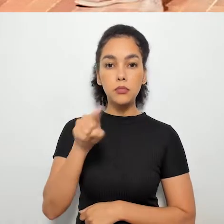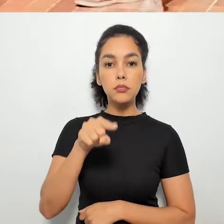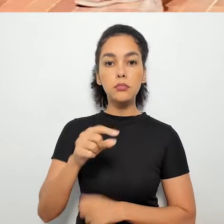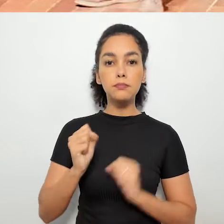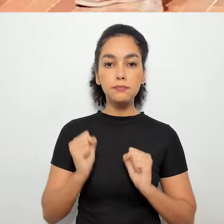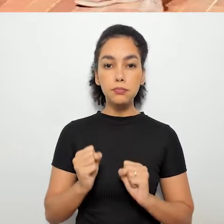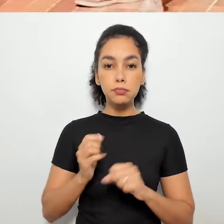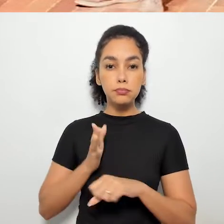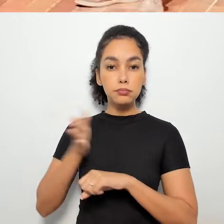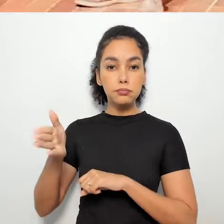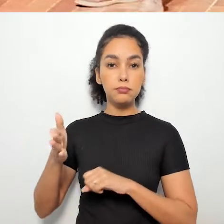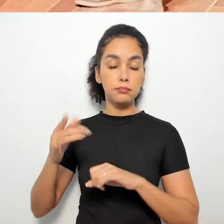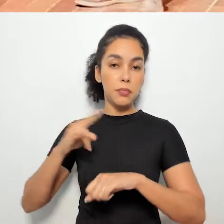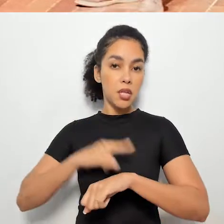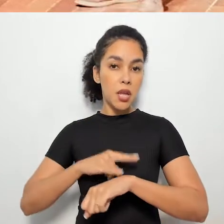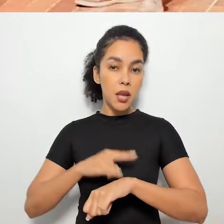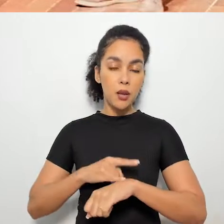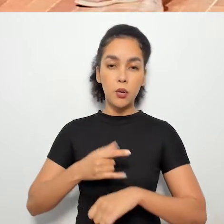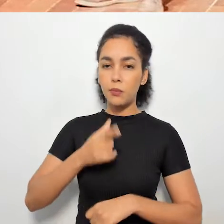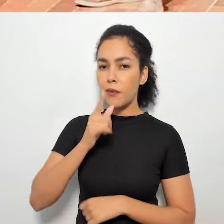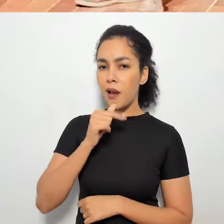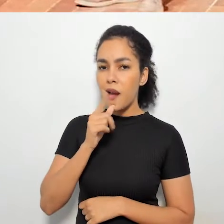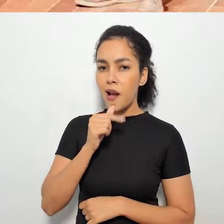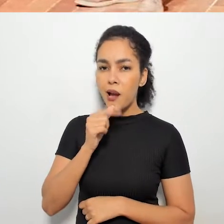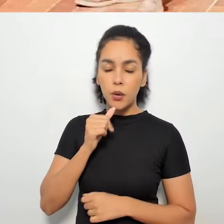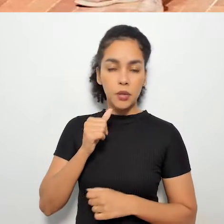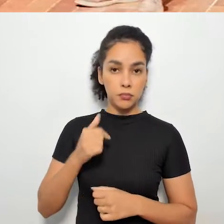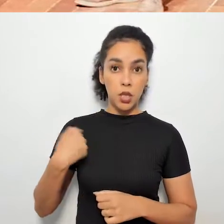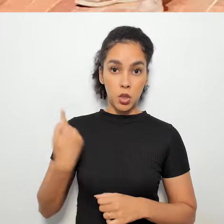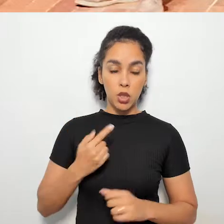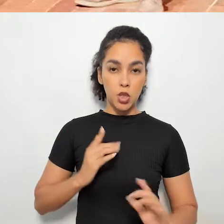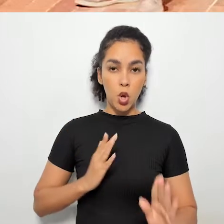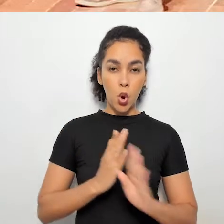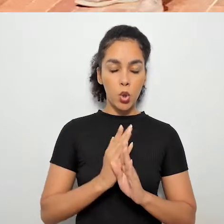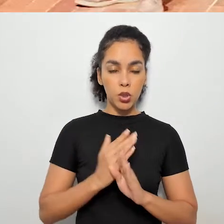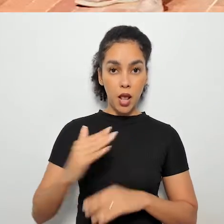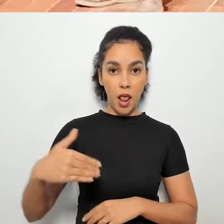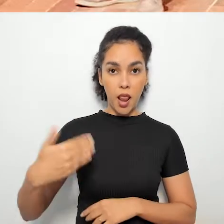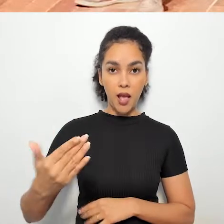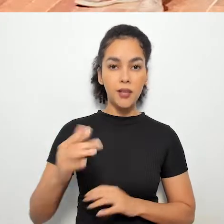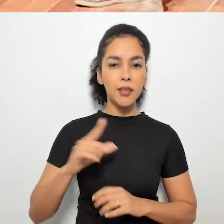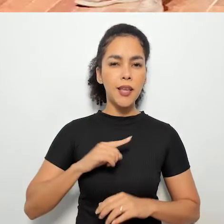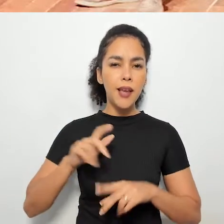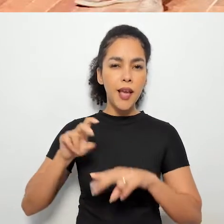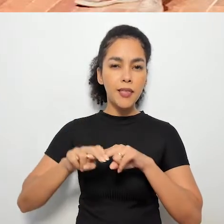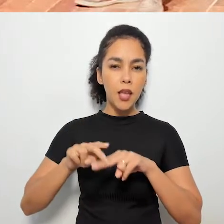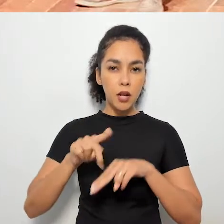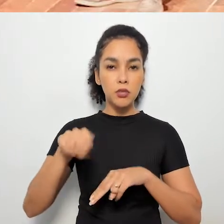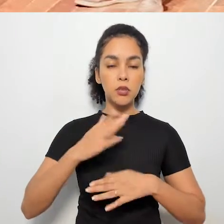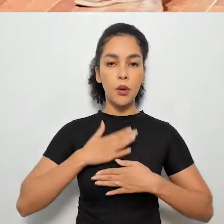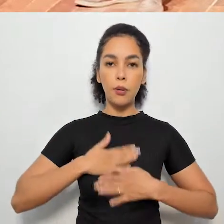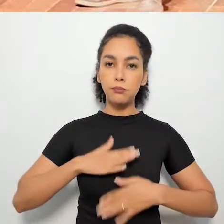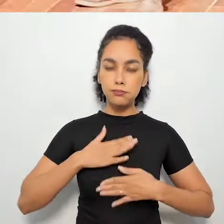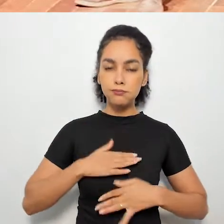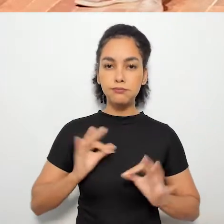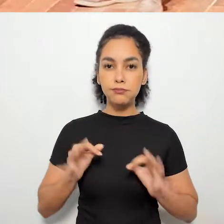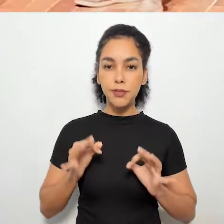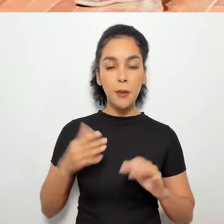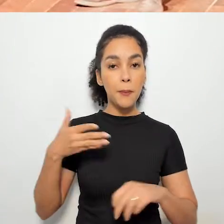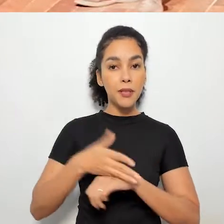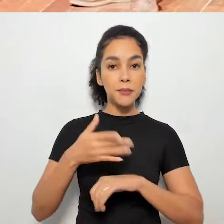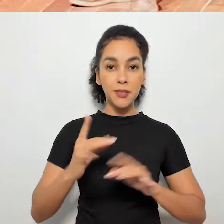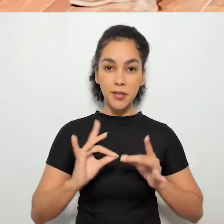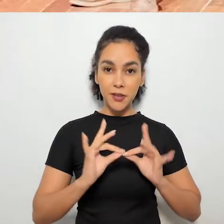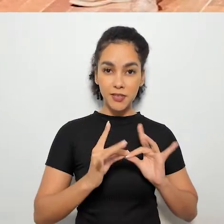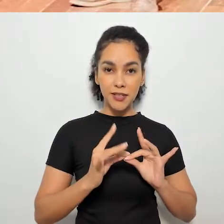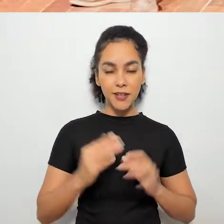banheiro, beber água e vocês encontram a gente lá fora. Tem umas cadeiras montadas e aí vocês já vão se acomodando lá para participar da